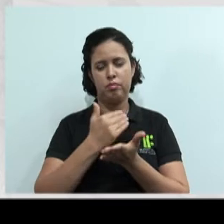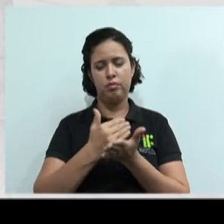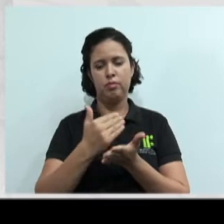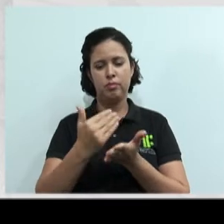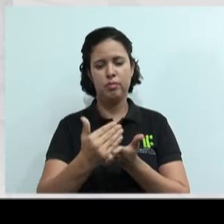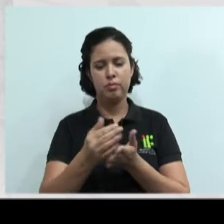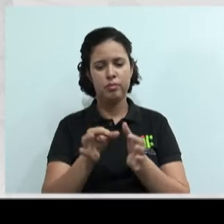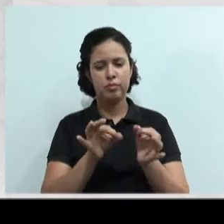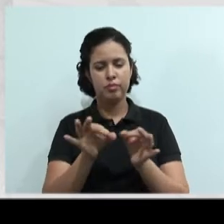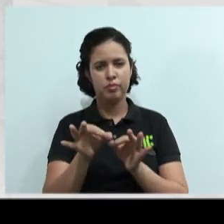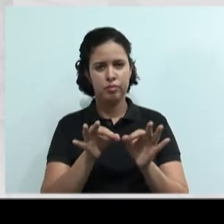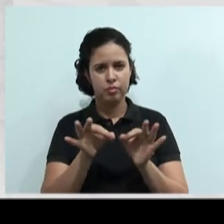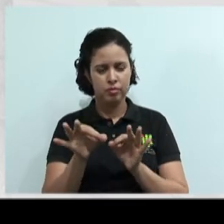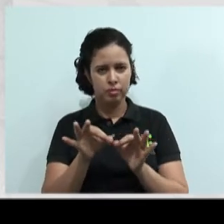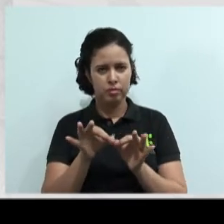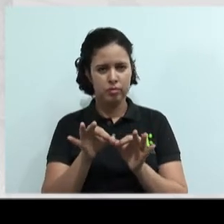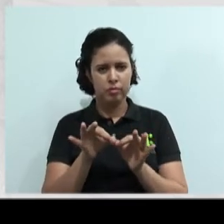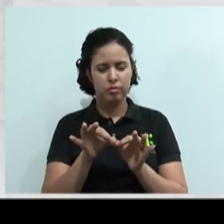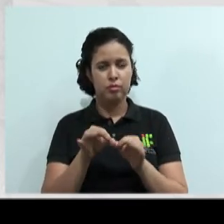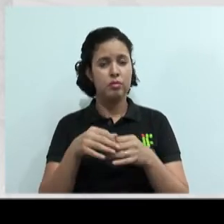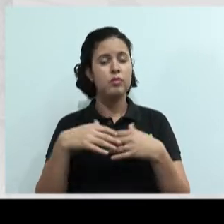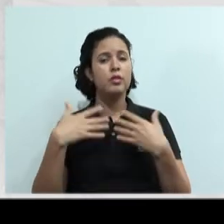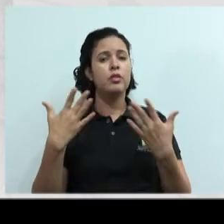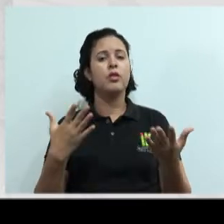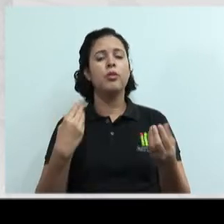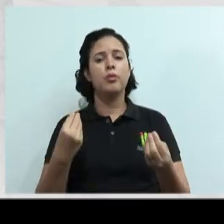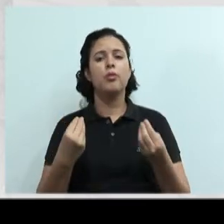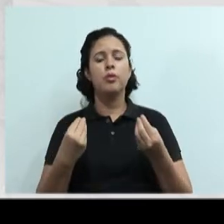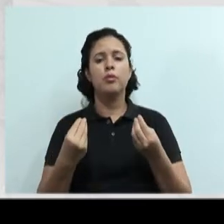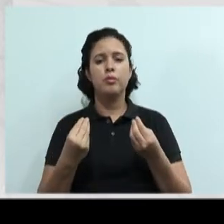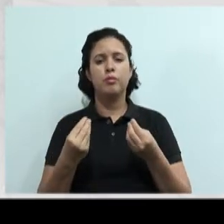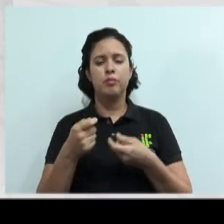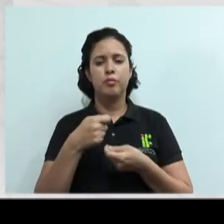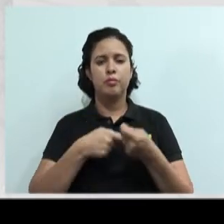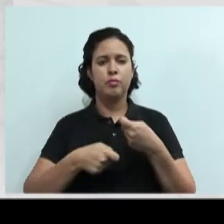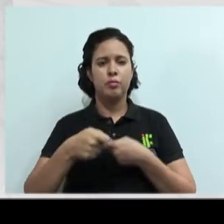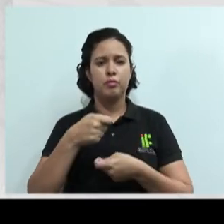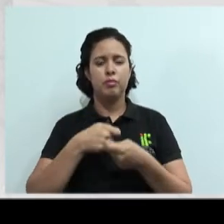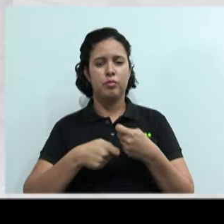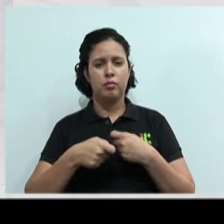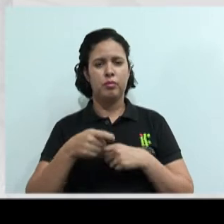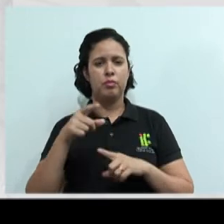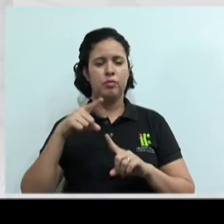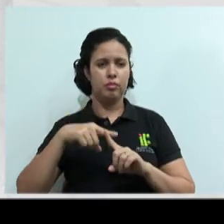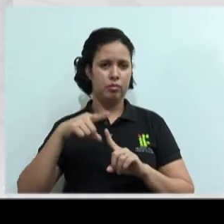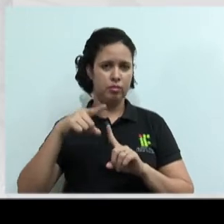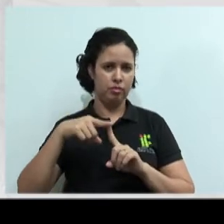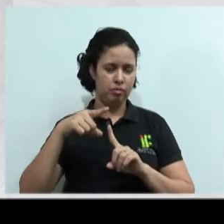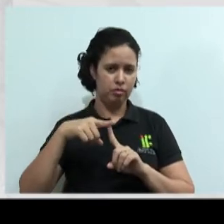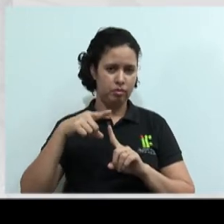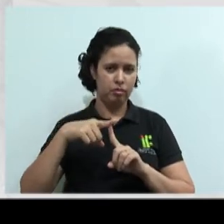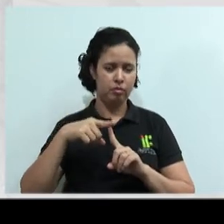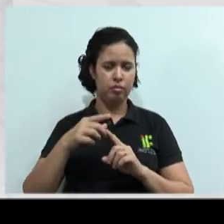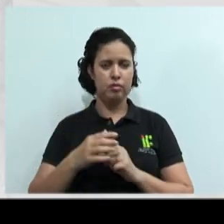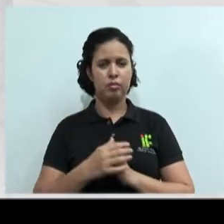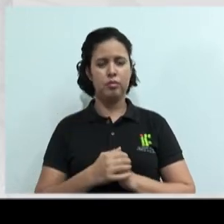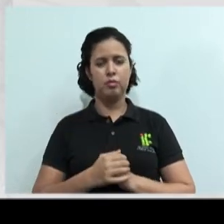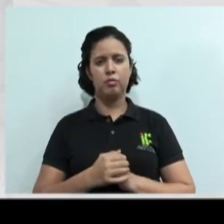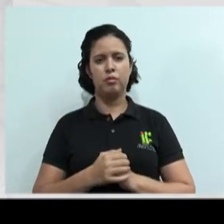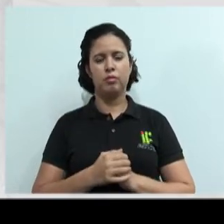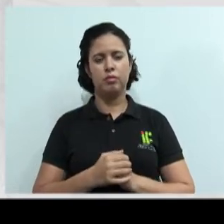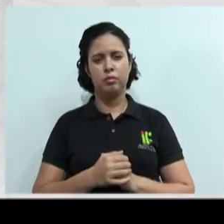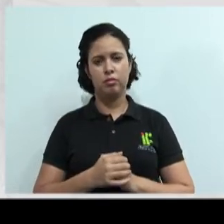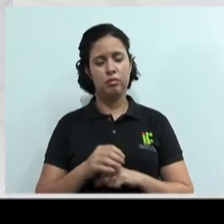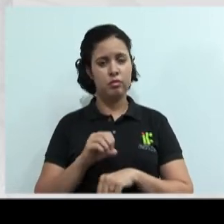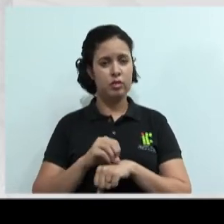organizada. E aí, professor, como é que eu vou negociar com esse estilo aí de negociador? Olha aí, uma